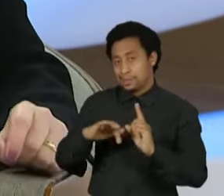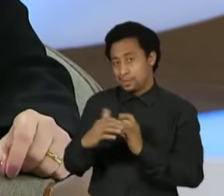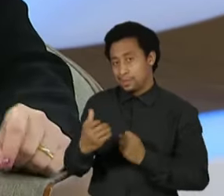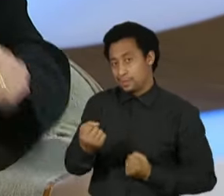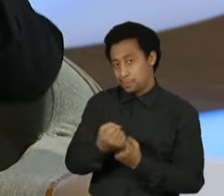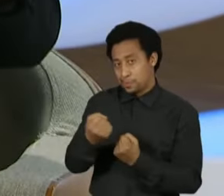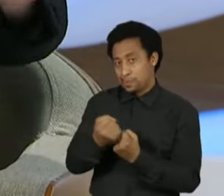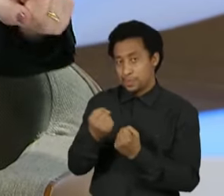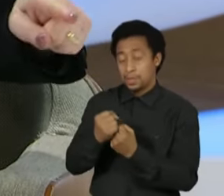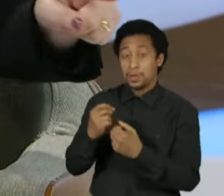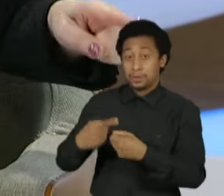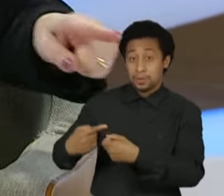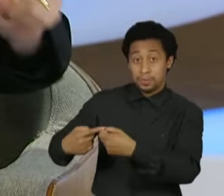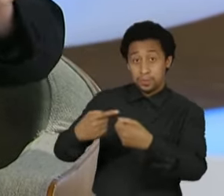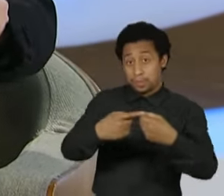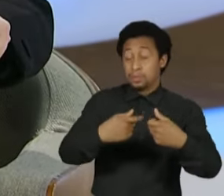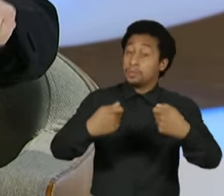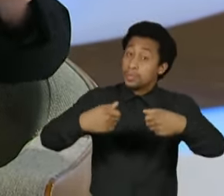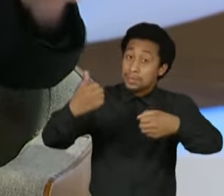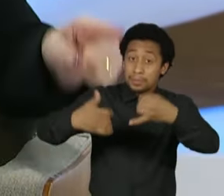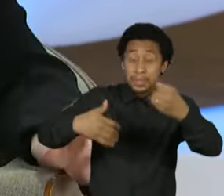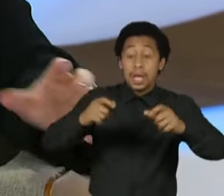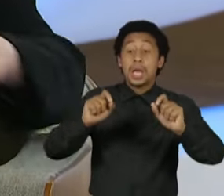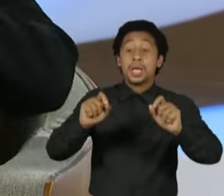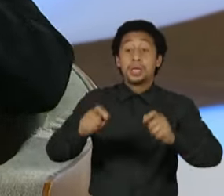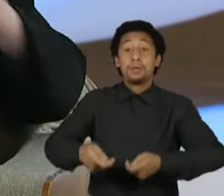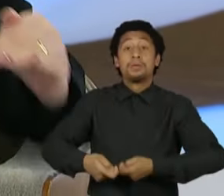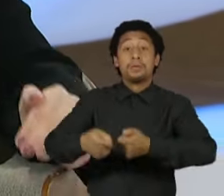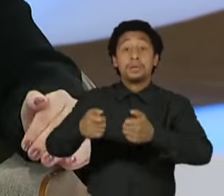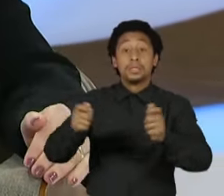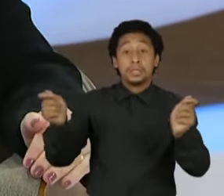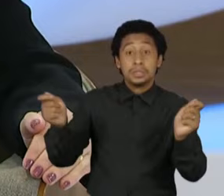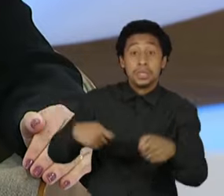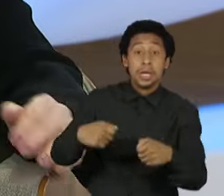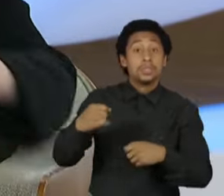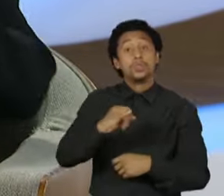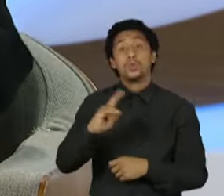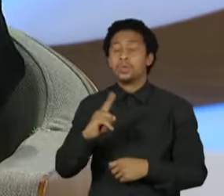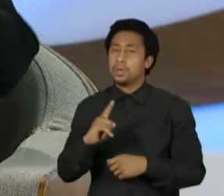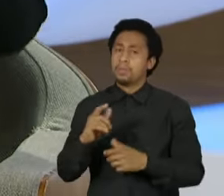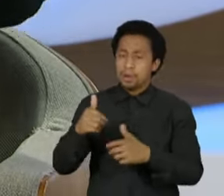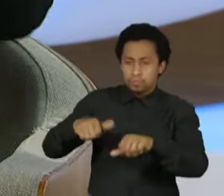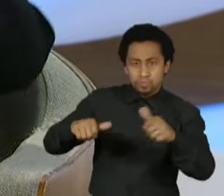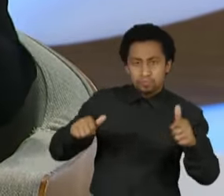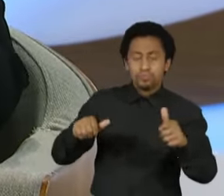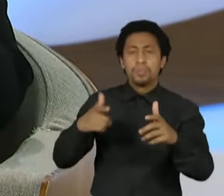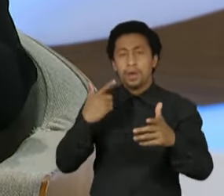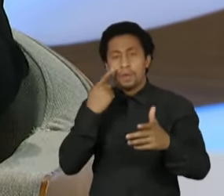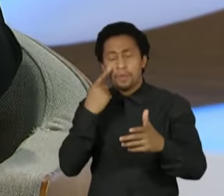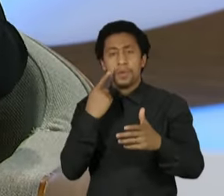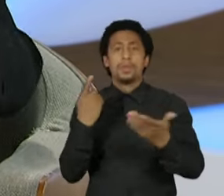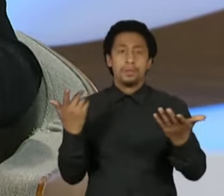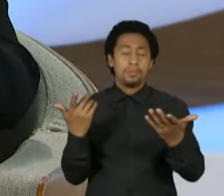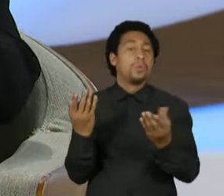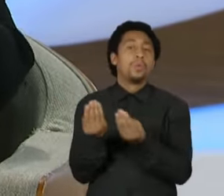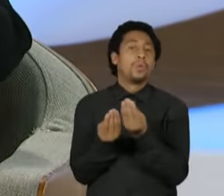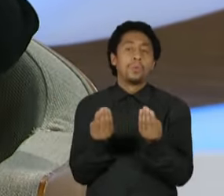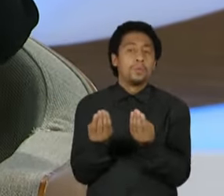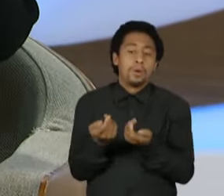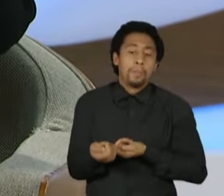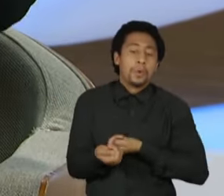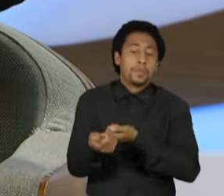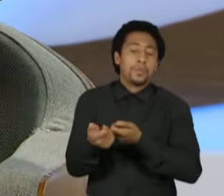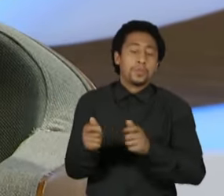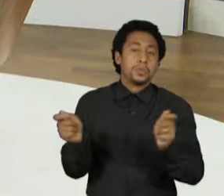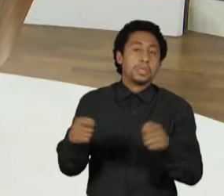cada cidade, vai dizer realmente quem merece, quem não merece e aí fazer um verdadeiro pente fino. Dentro desse foco e com condicionantes,